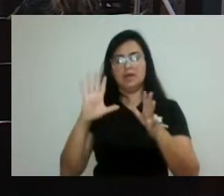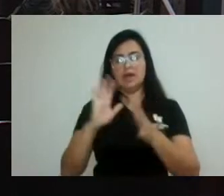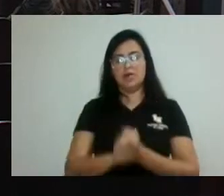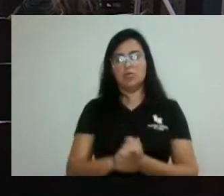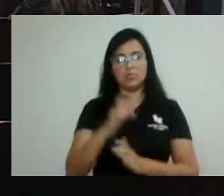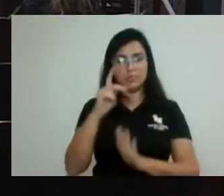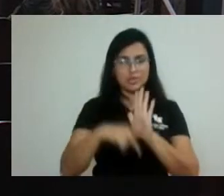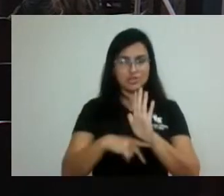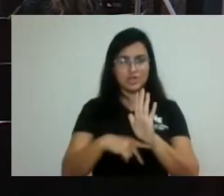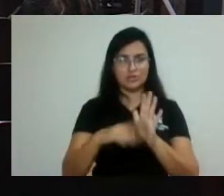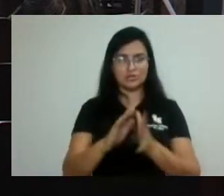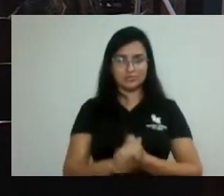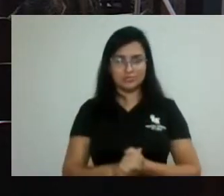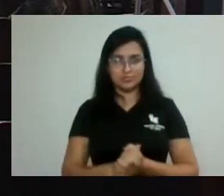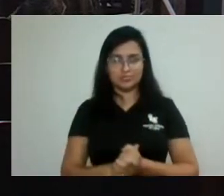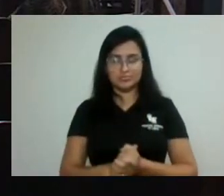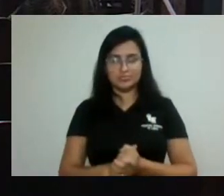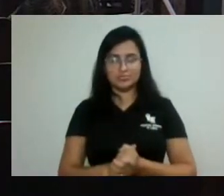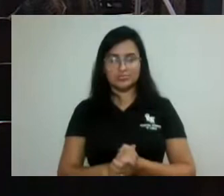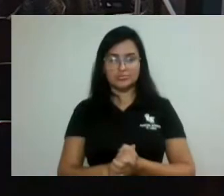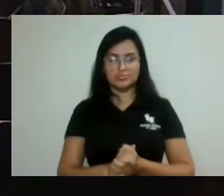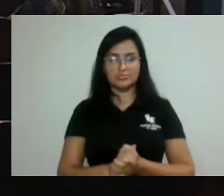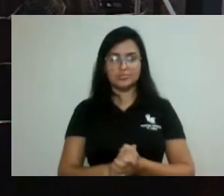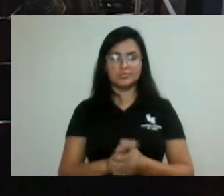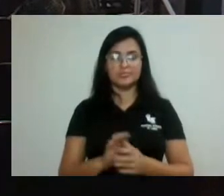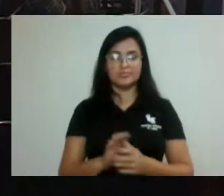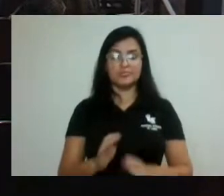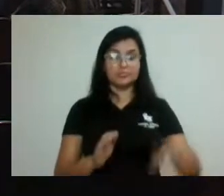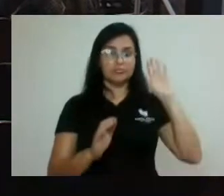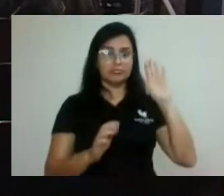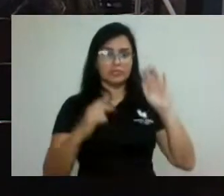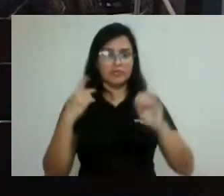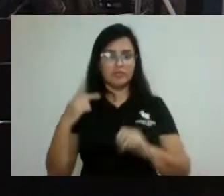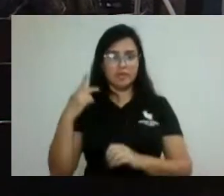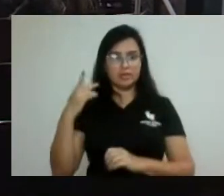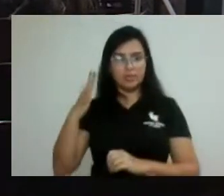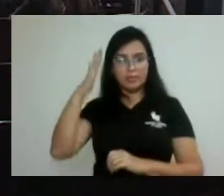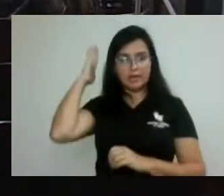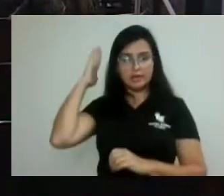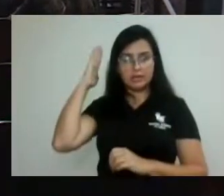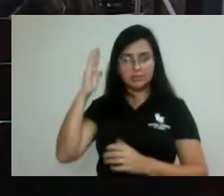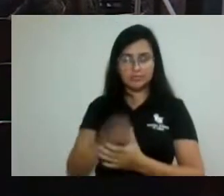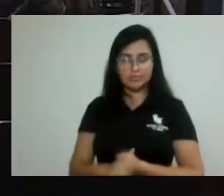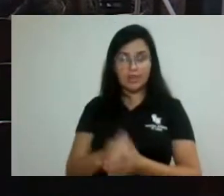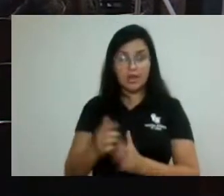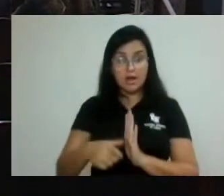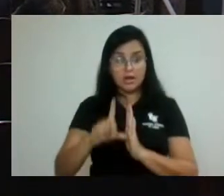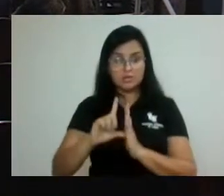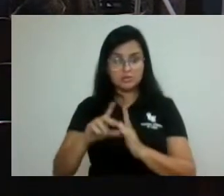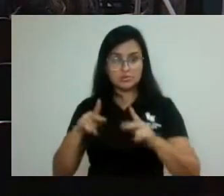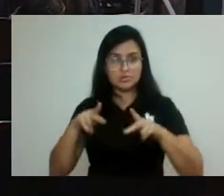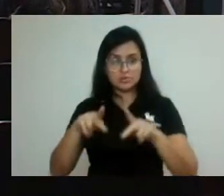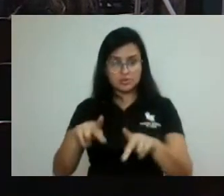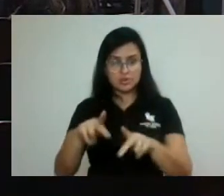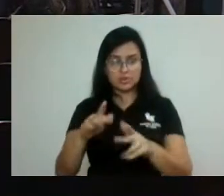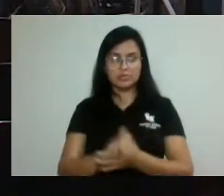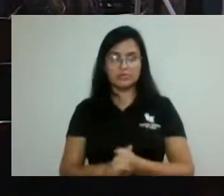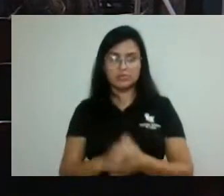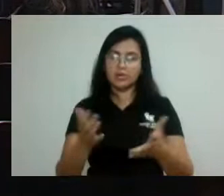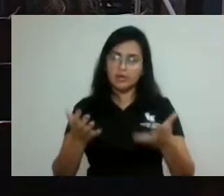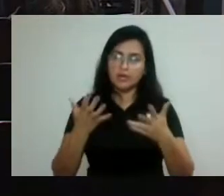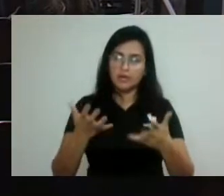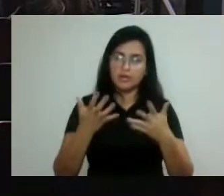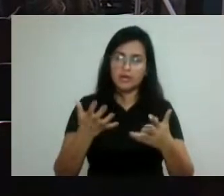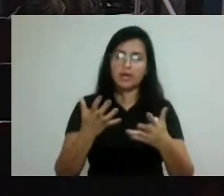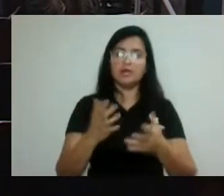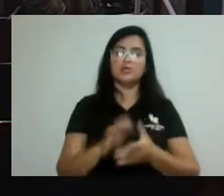Então, vamos aqui, pela ordem, vereador Pardal. Senhor presidente, antes da sequência, por gentileza, quero, conforme é necessário,